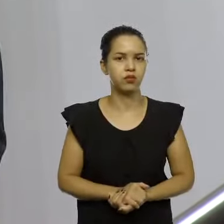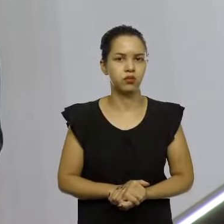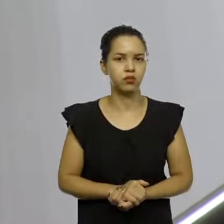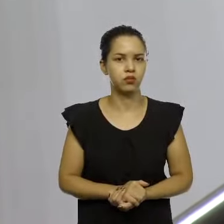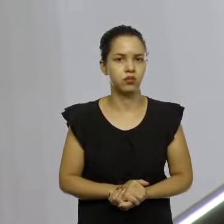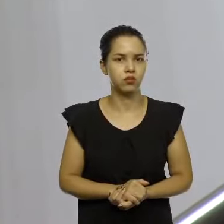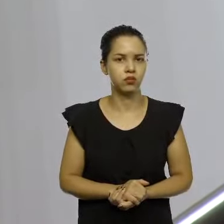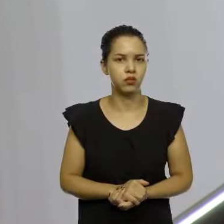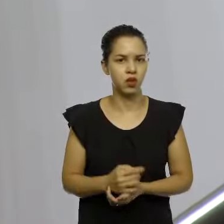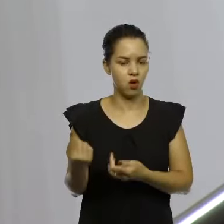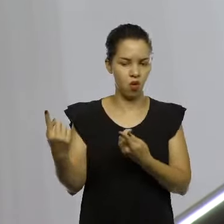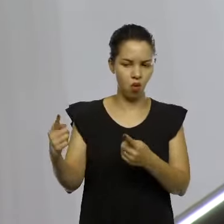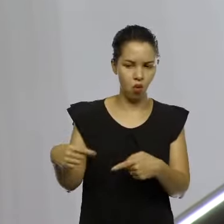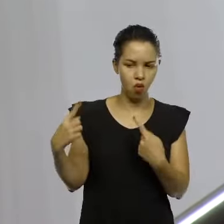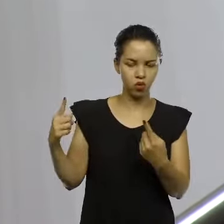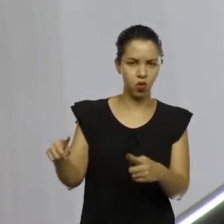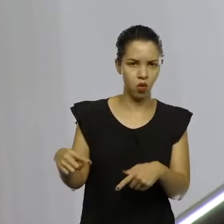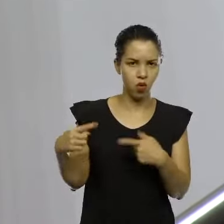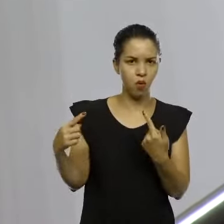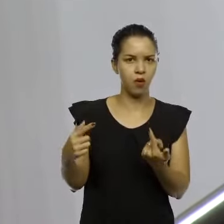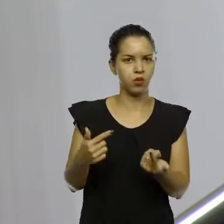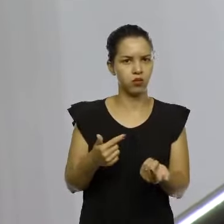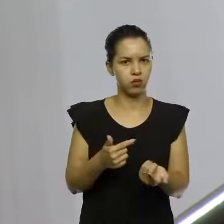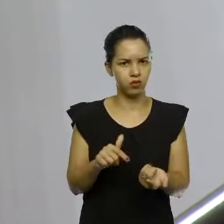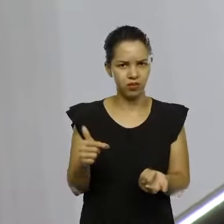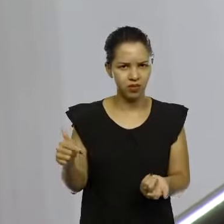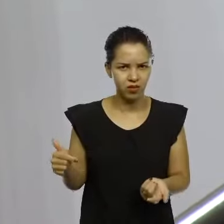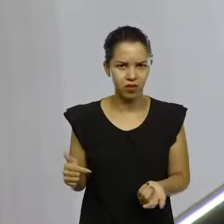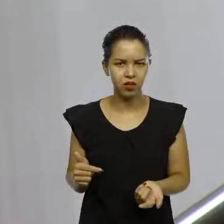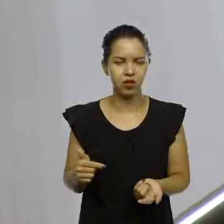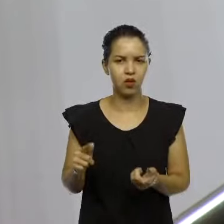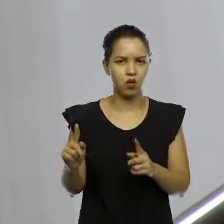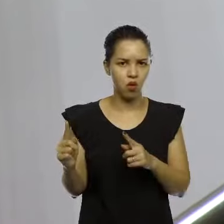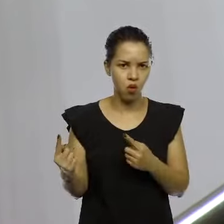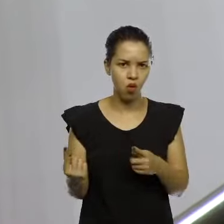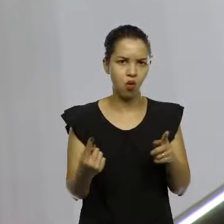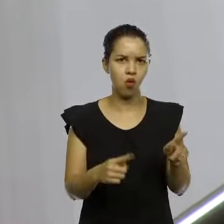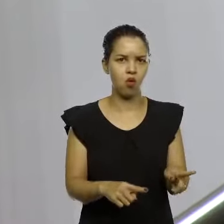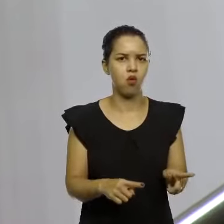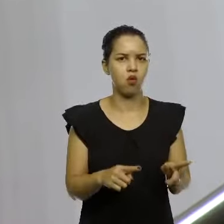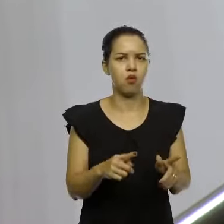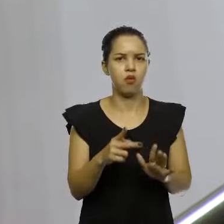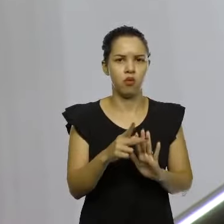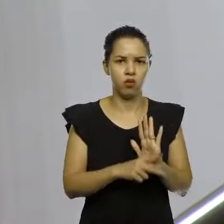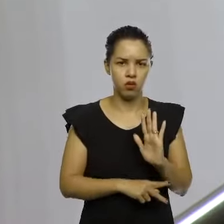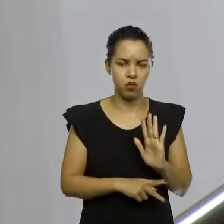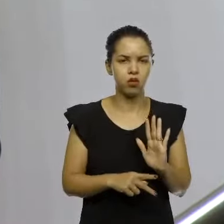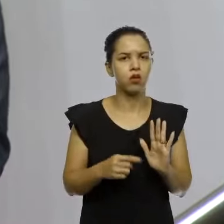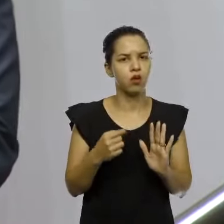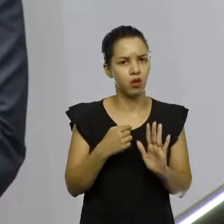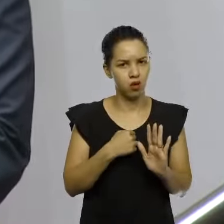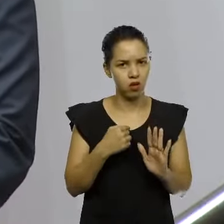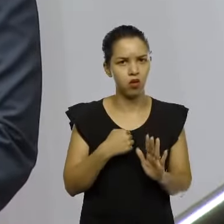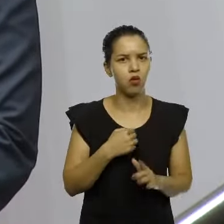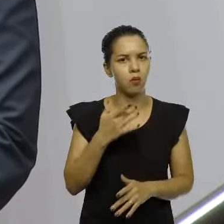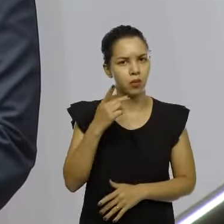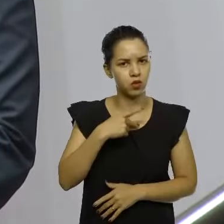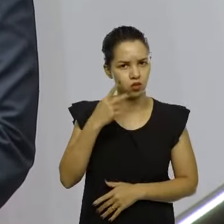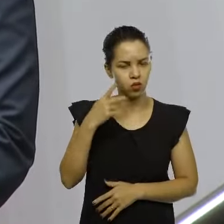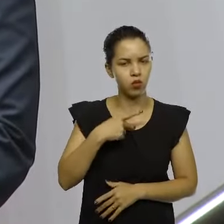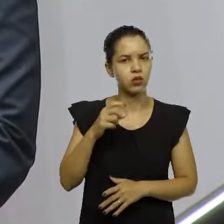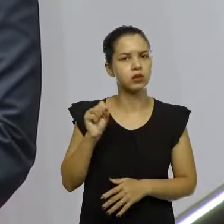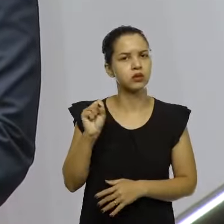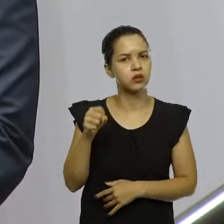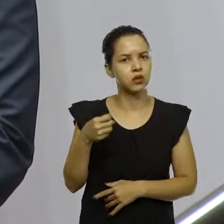contra mim, contra um projeto meu, e não quer que eu pessoalize isso? Eu pessoalizo sim, porque eu nunca fiquei, deputado